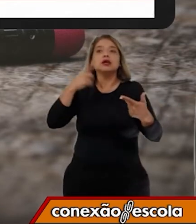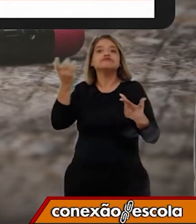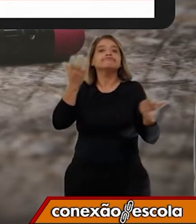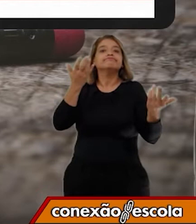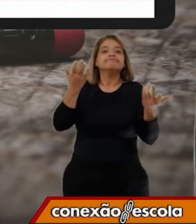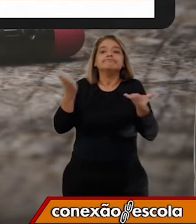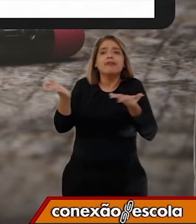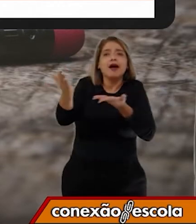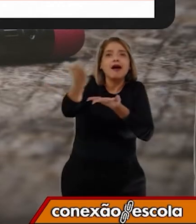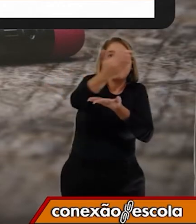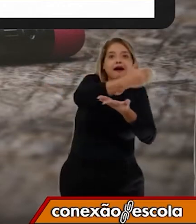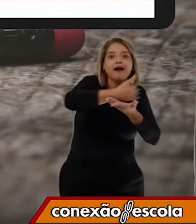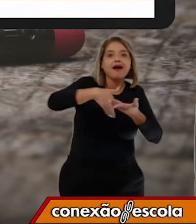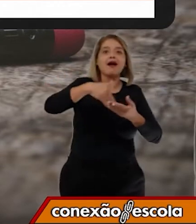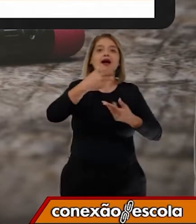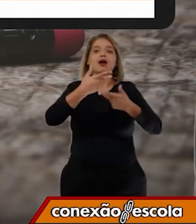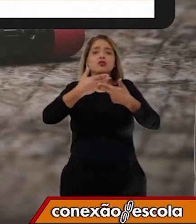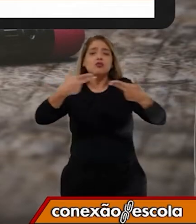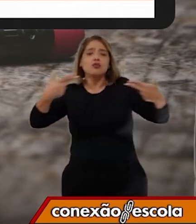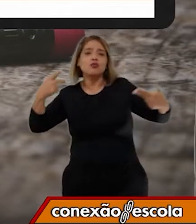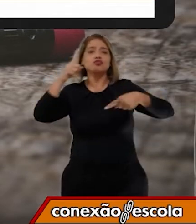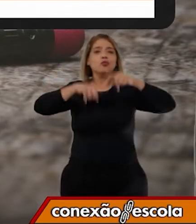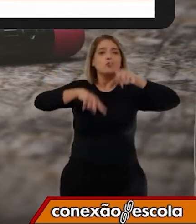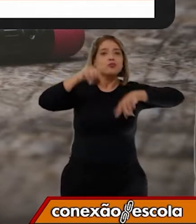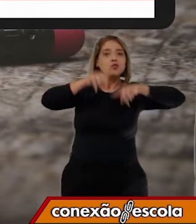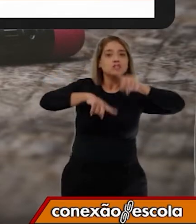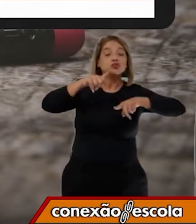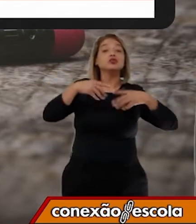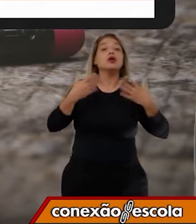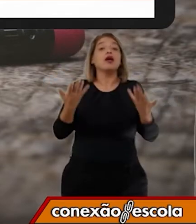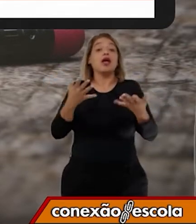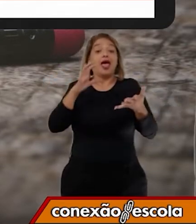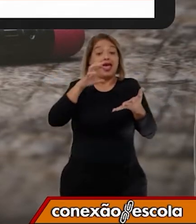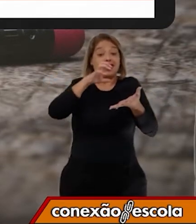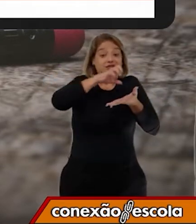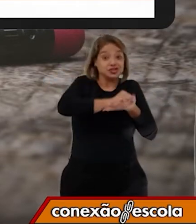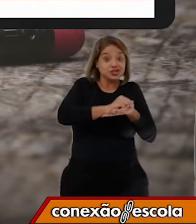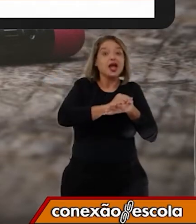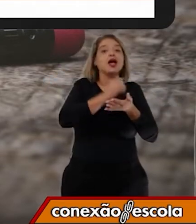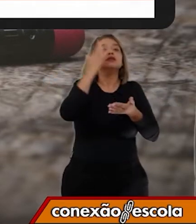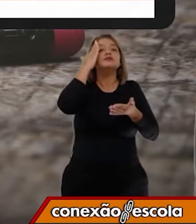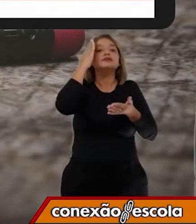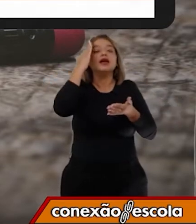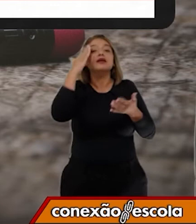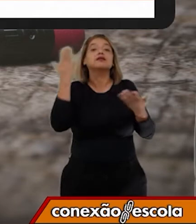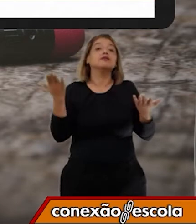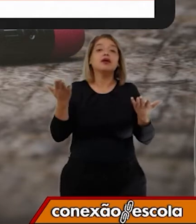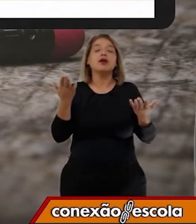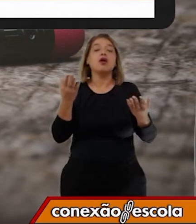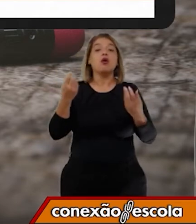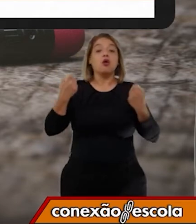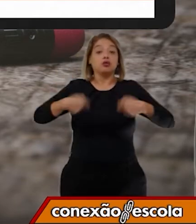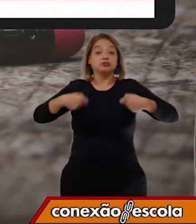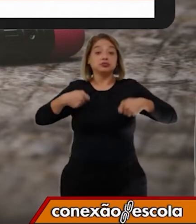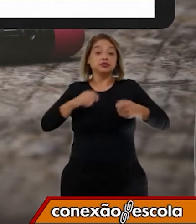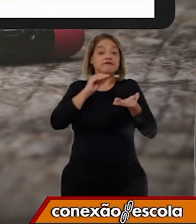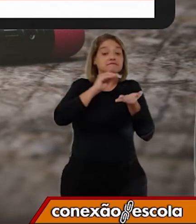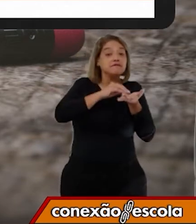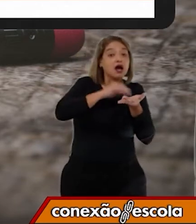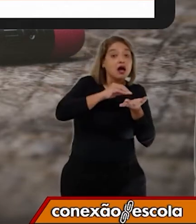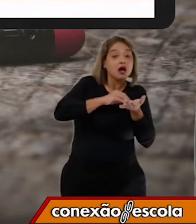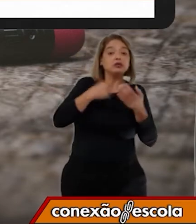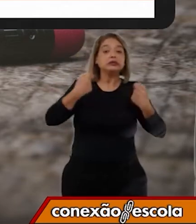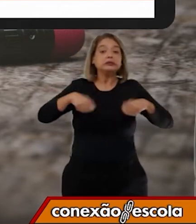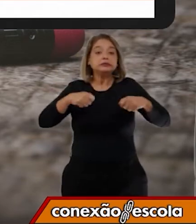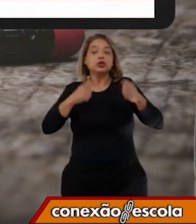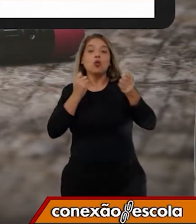Os produtos que chegam no local. Porque só assim eles vão saber o que falta e o que